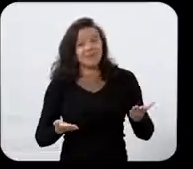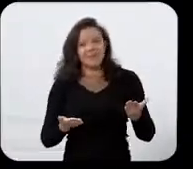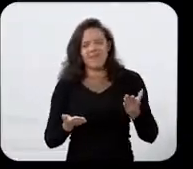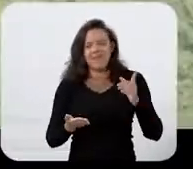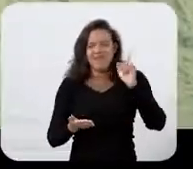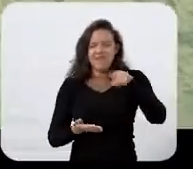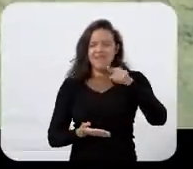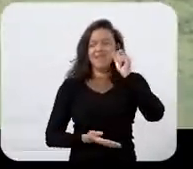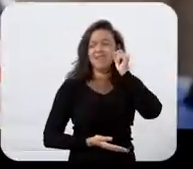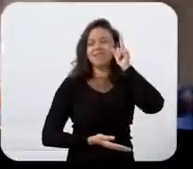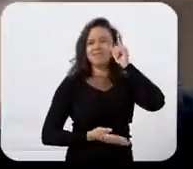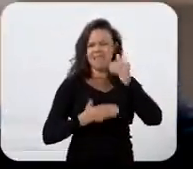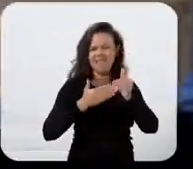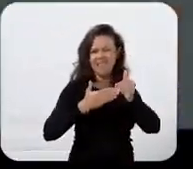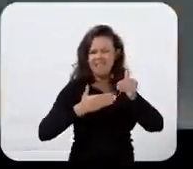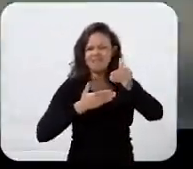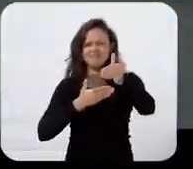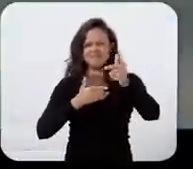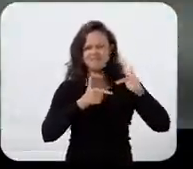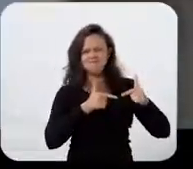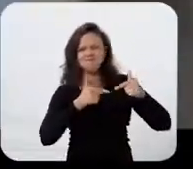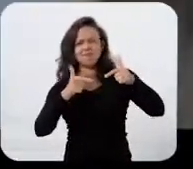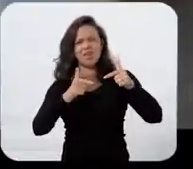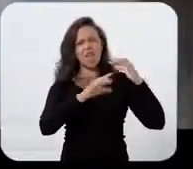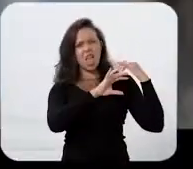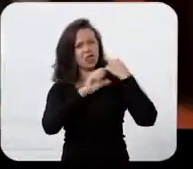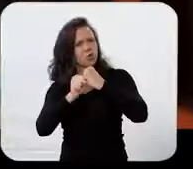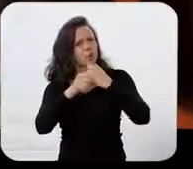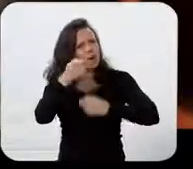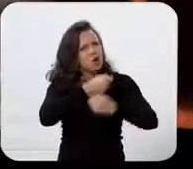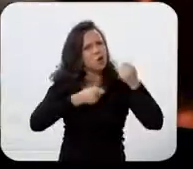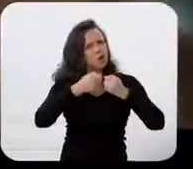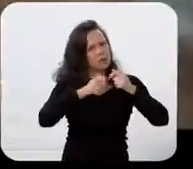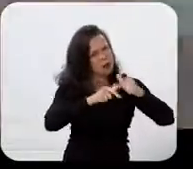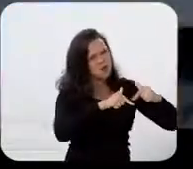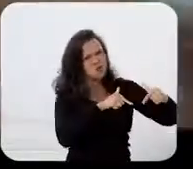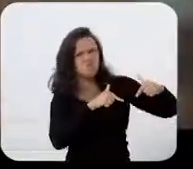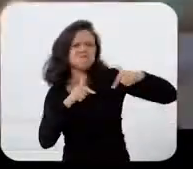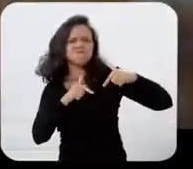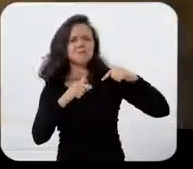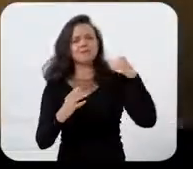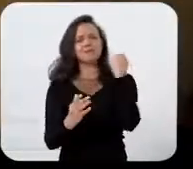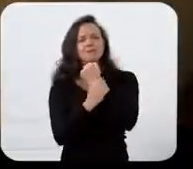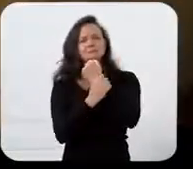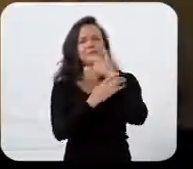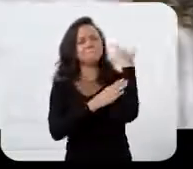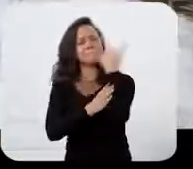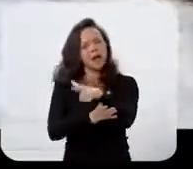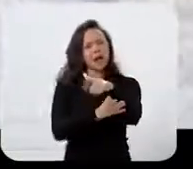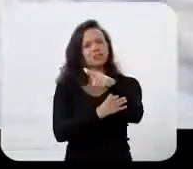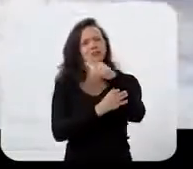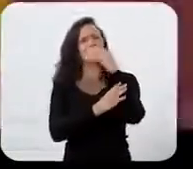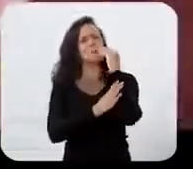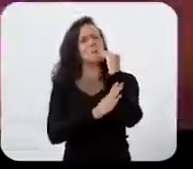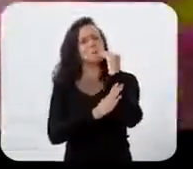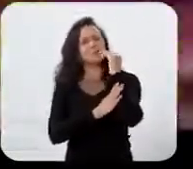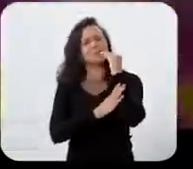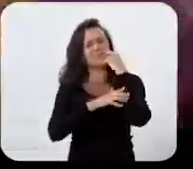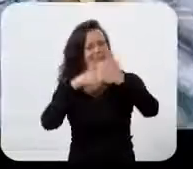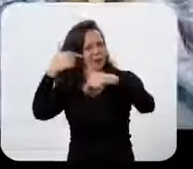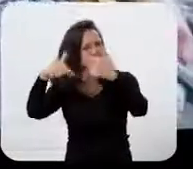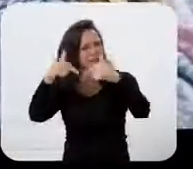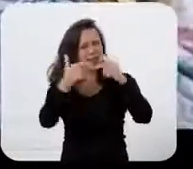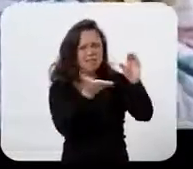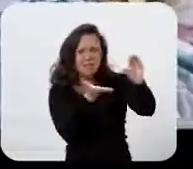Governar, minha gente, é enfrentar. A retomada da nossa economia não é fácil, mas a gente vai pra cima. Pra garantir mais oportunidade de